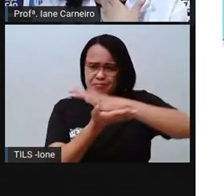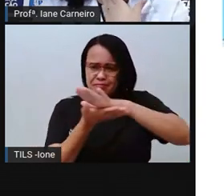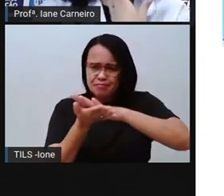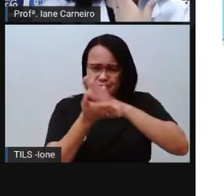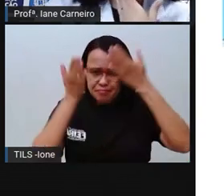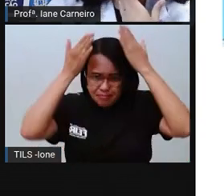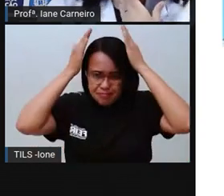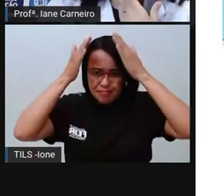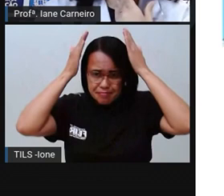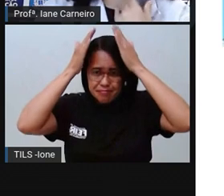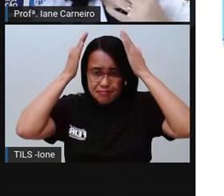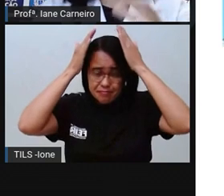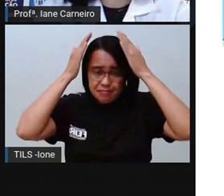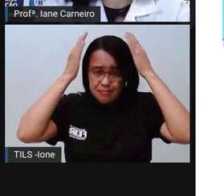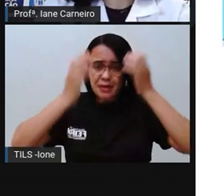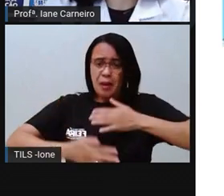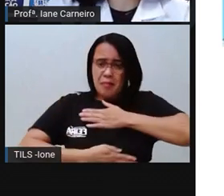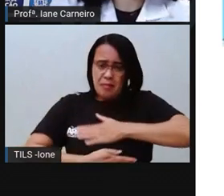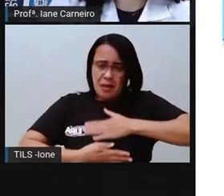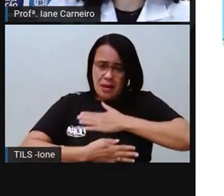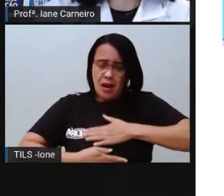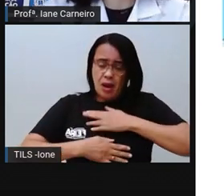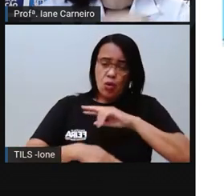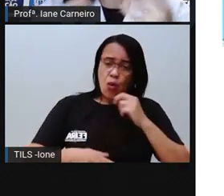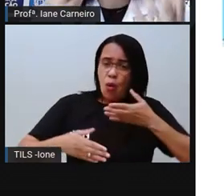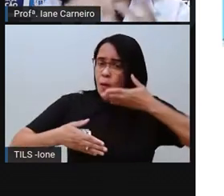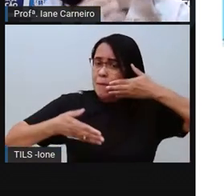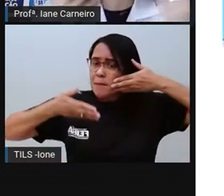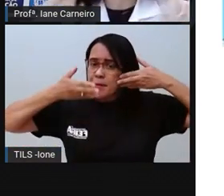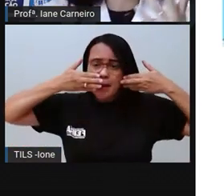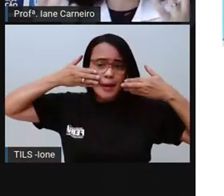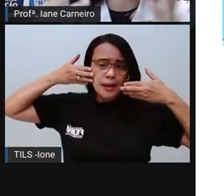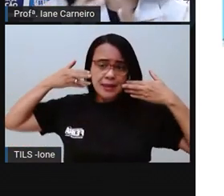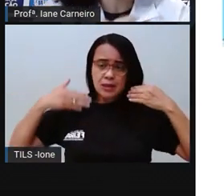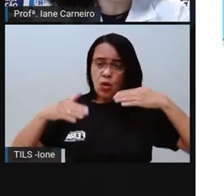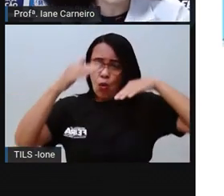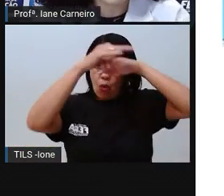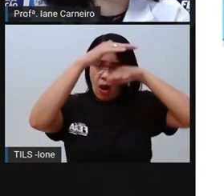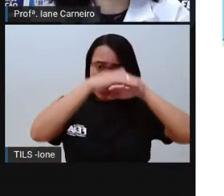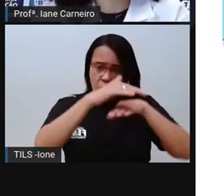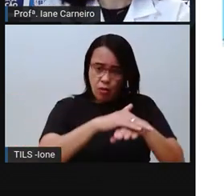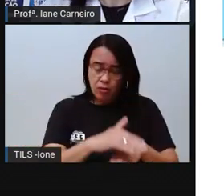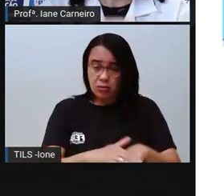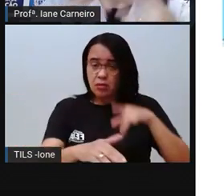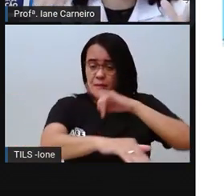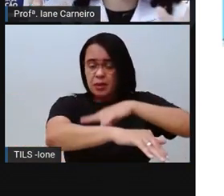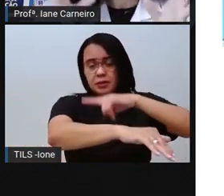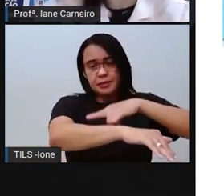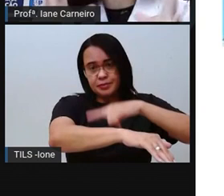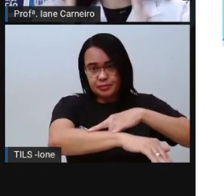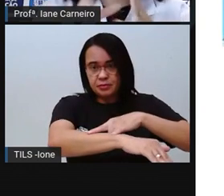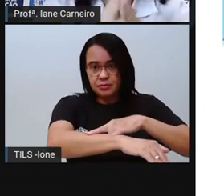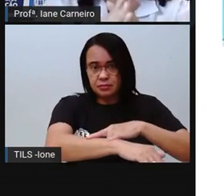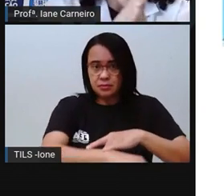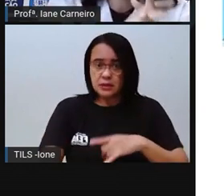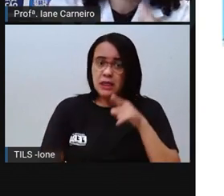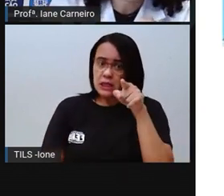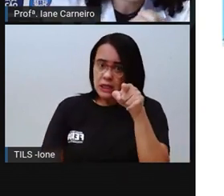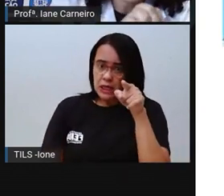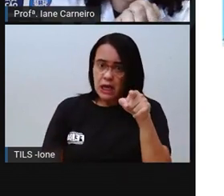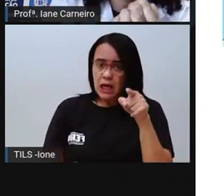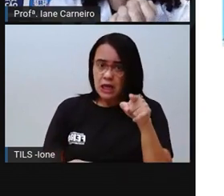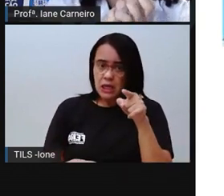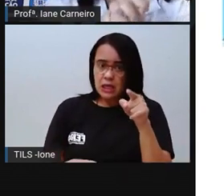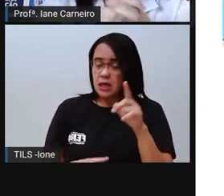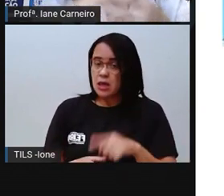condicionador, cremes para pele, né? Ou então guardam produtos de limpeza. E aí, esses produtos não são